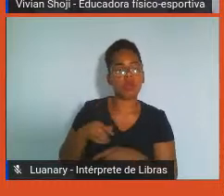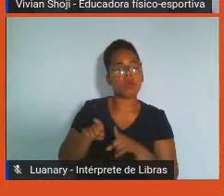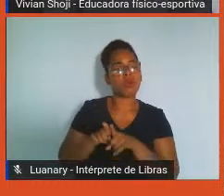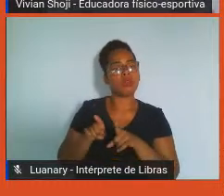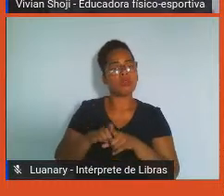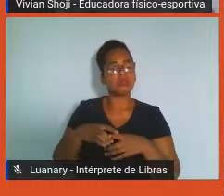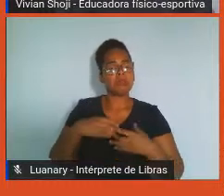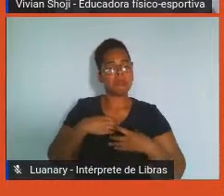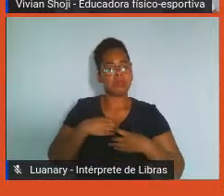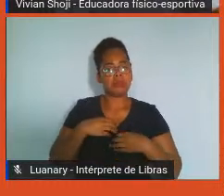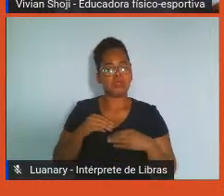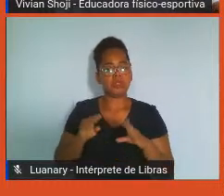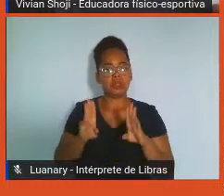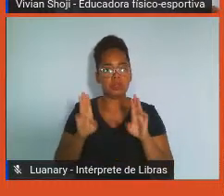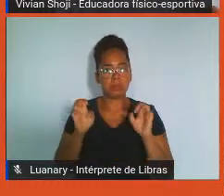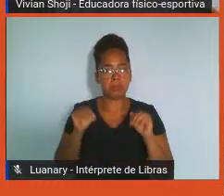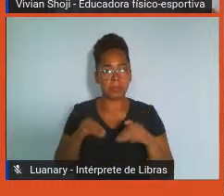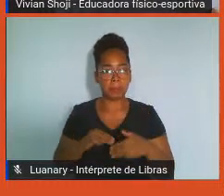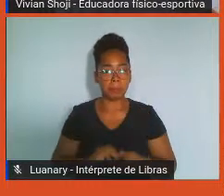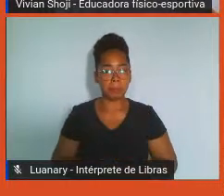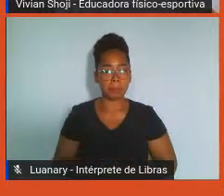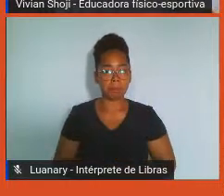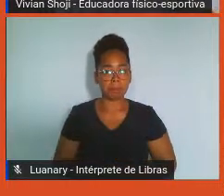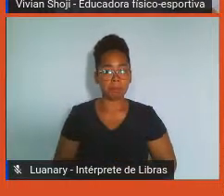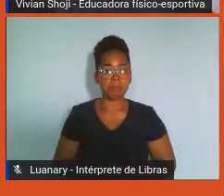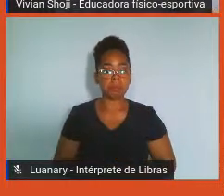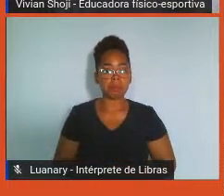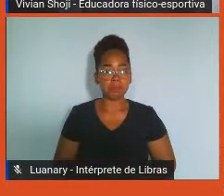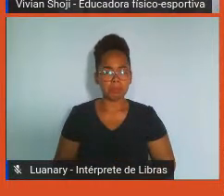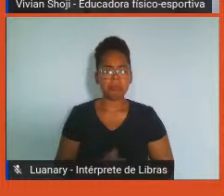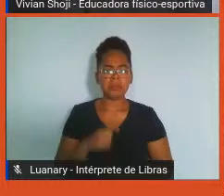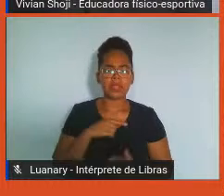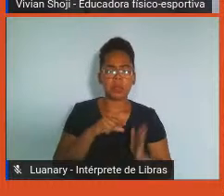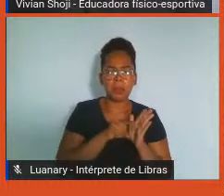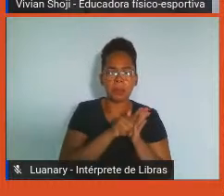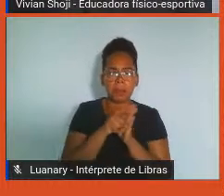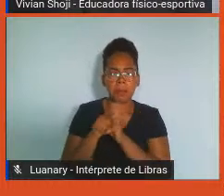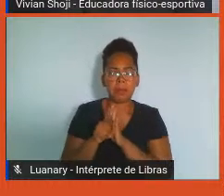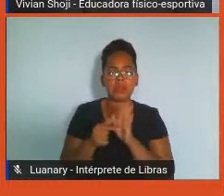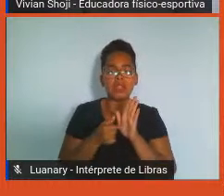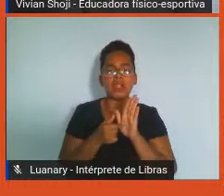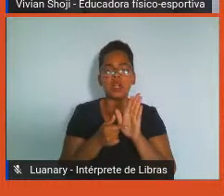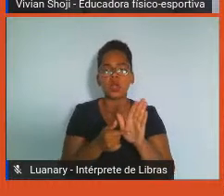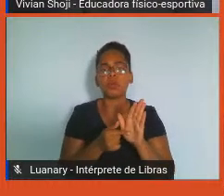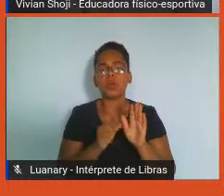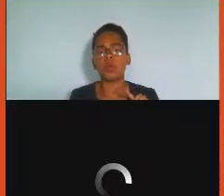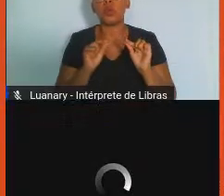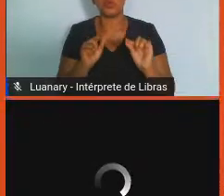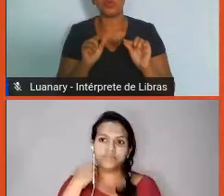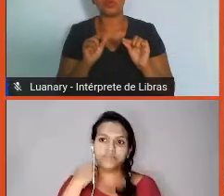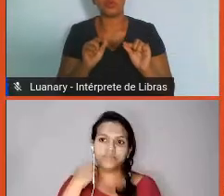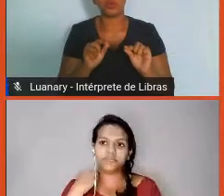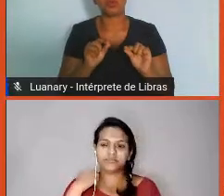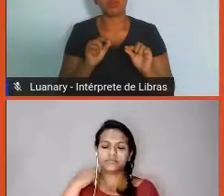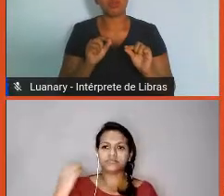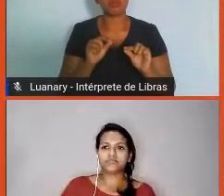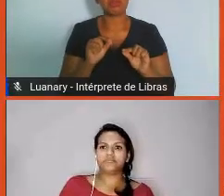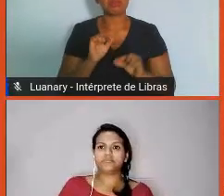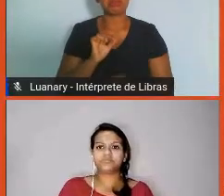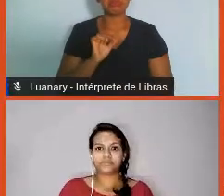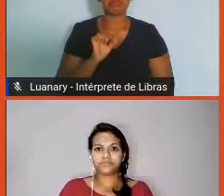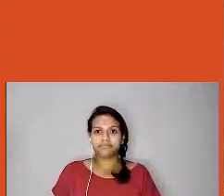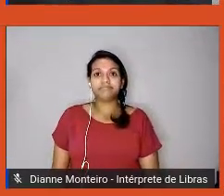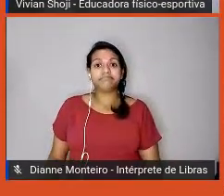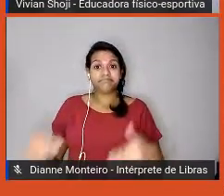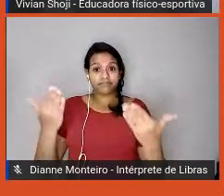-estar. Então, em números, uma pesquisa realizada pela Xerox aponta que investir no bem-estar